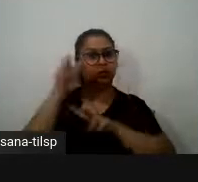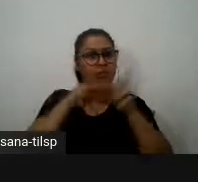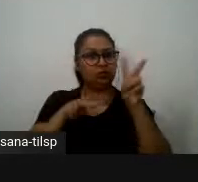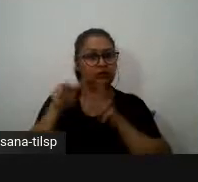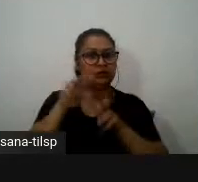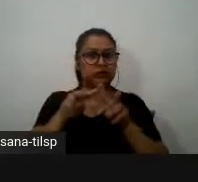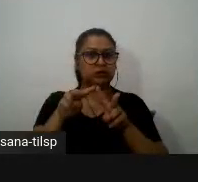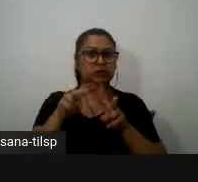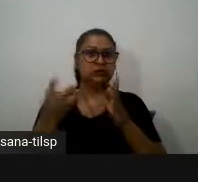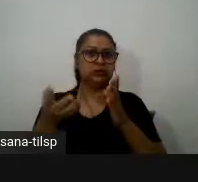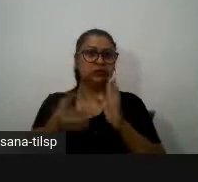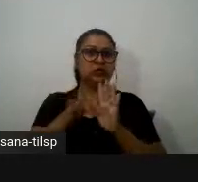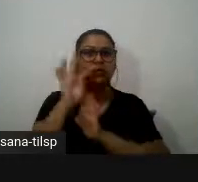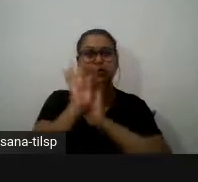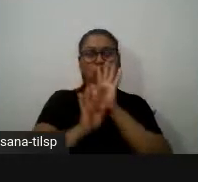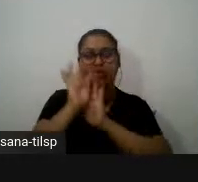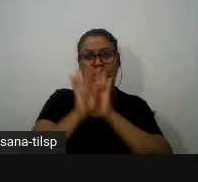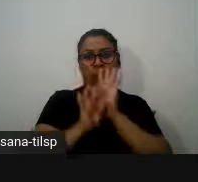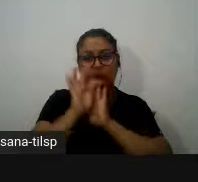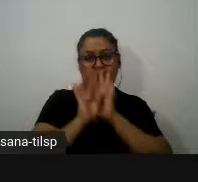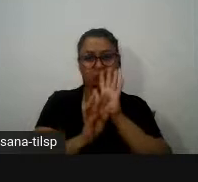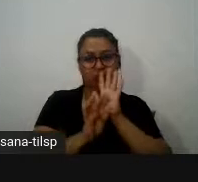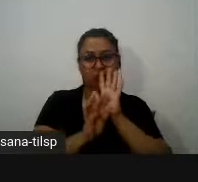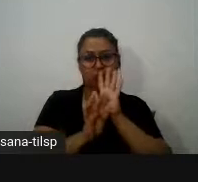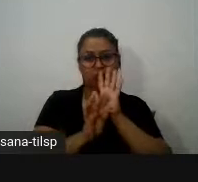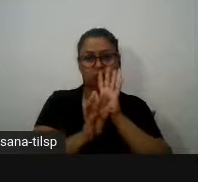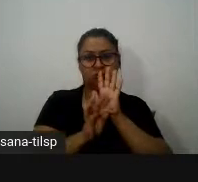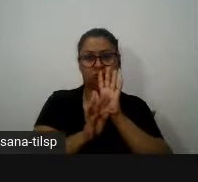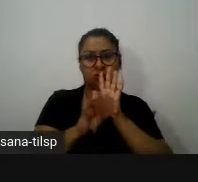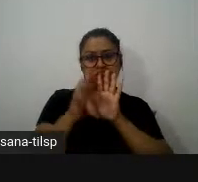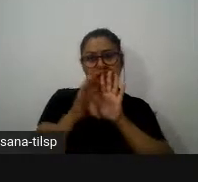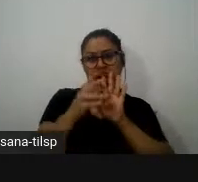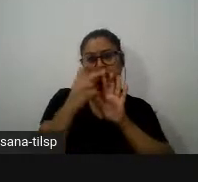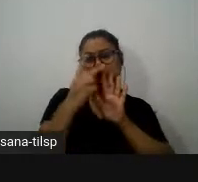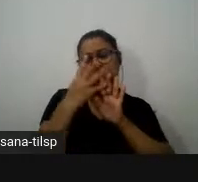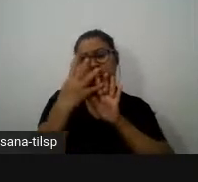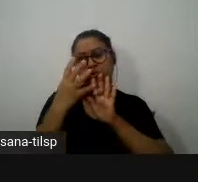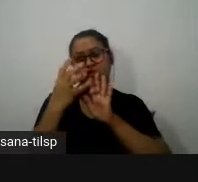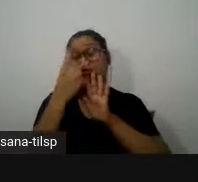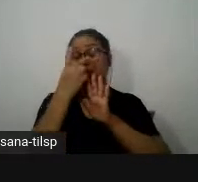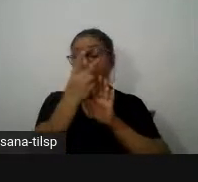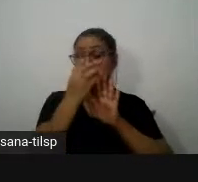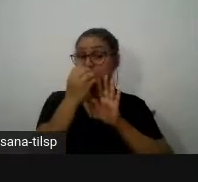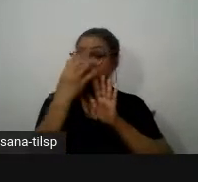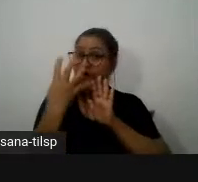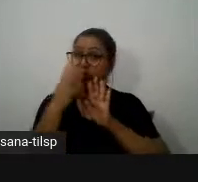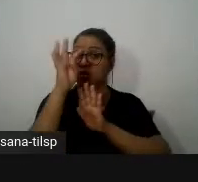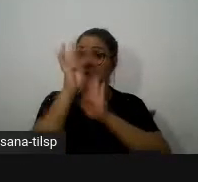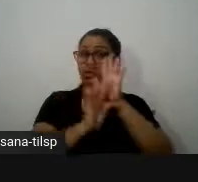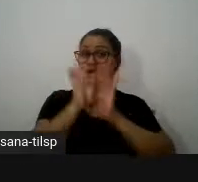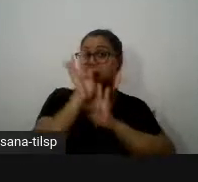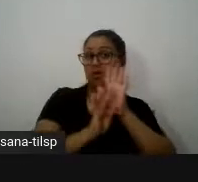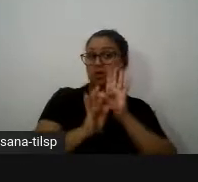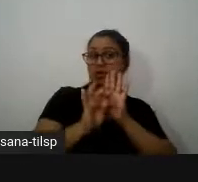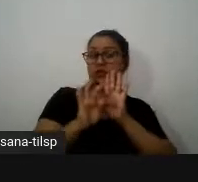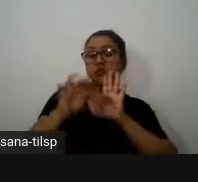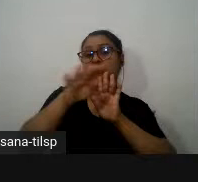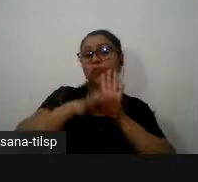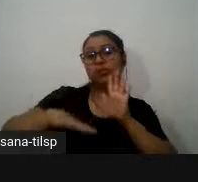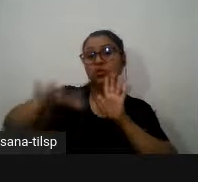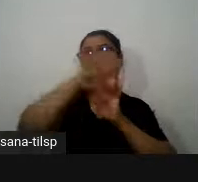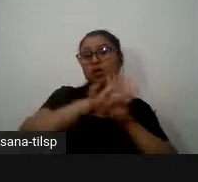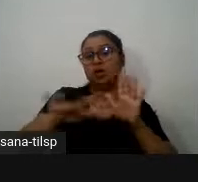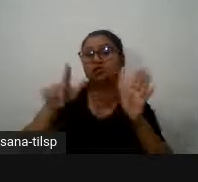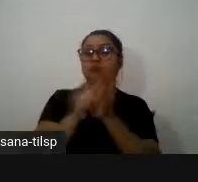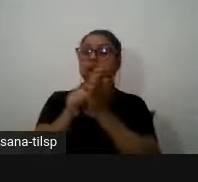corpus de texto constituído por mais de 204 textos se não estiver enganada que circularam em jornais e